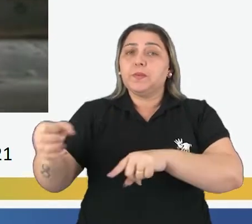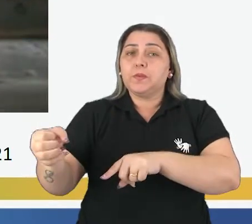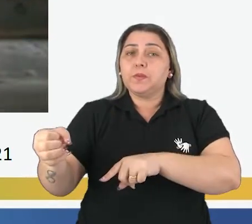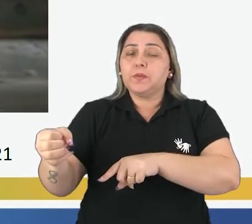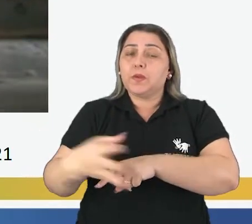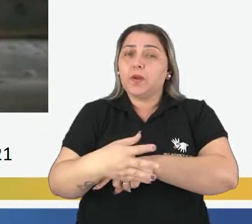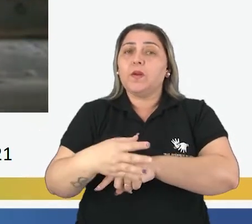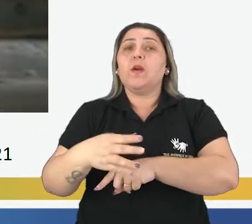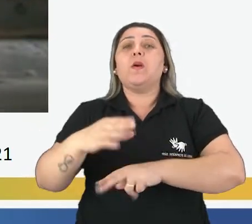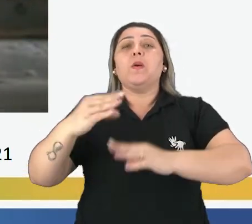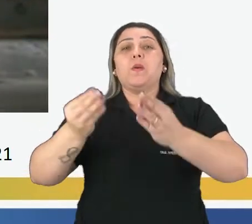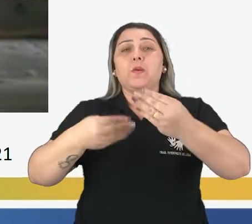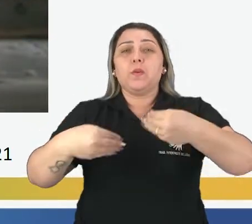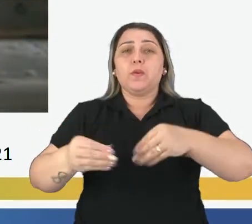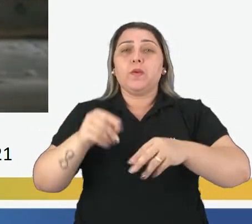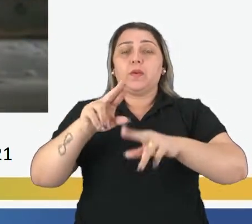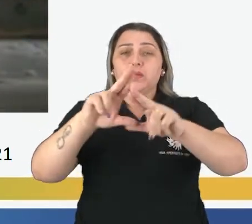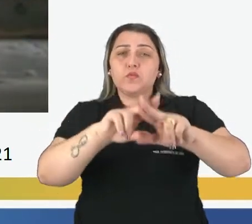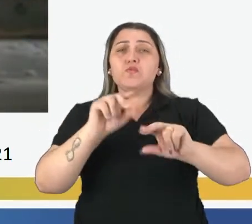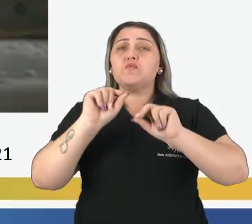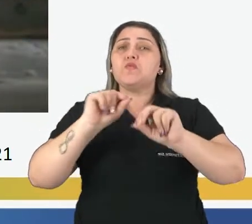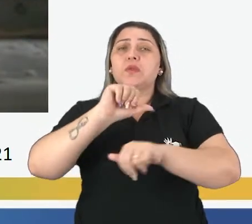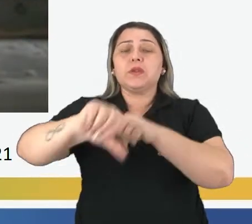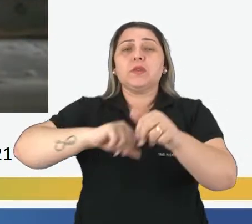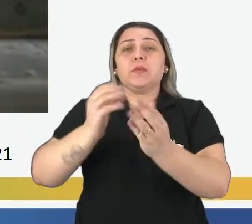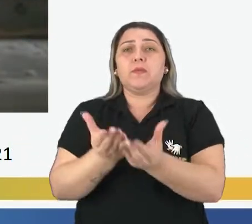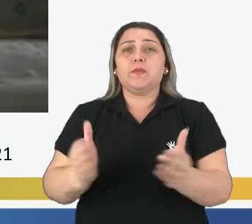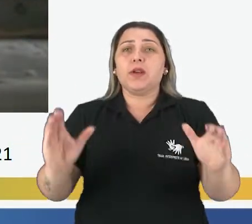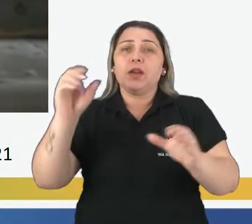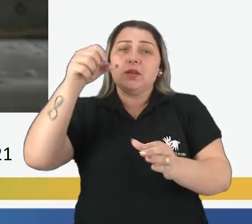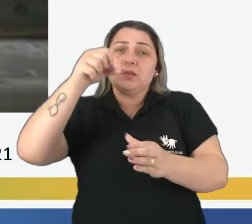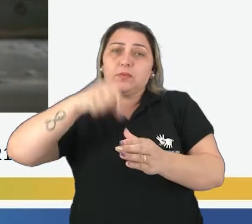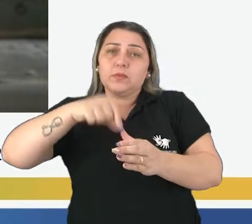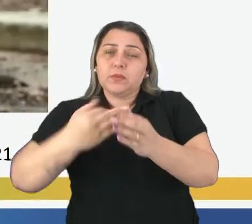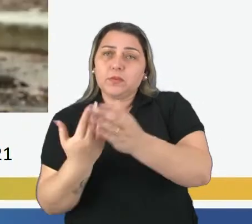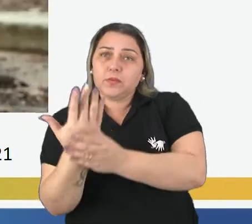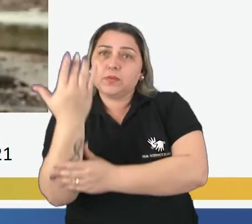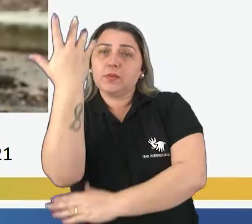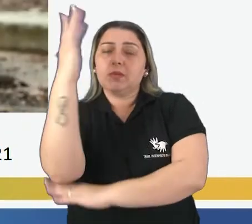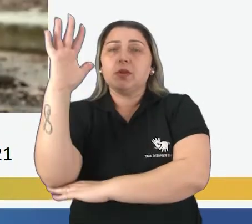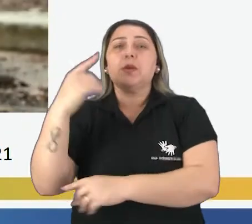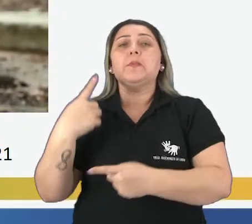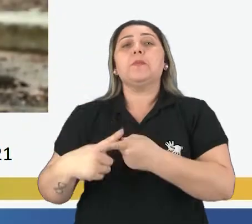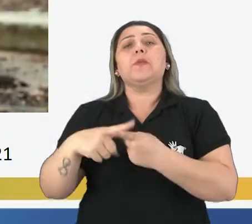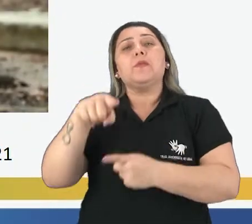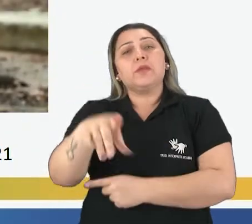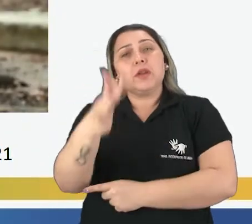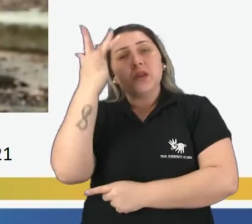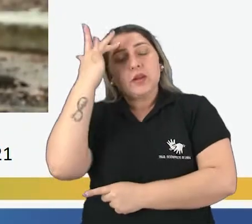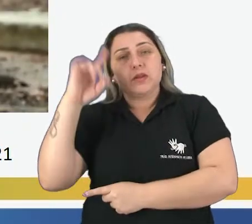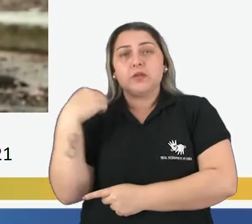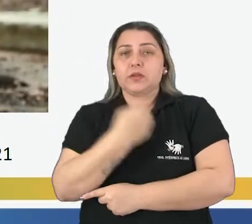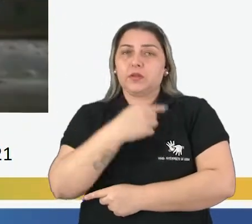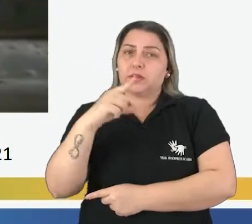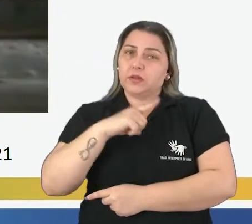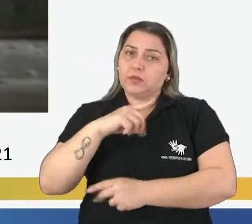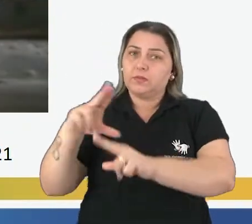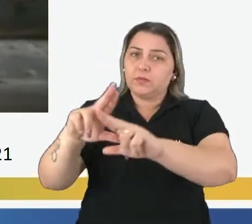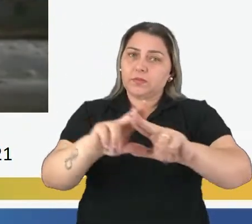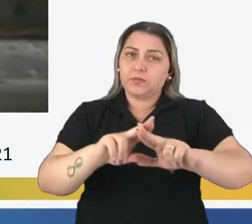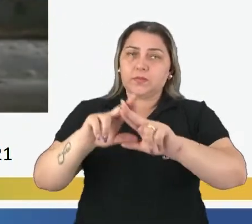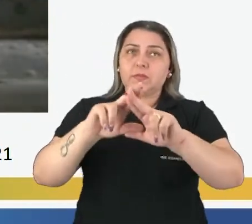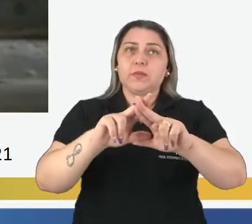o plástico que você falou que recicla, o que ele vira? Vasa para colocar planta. E por que você acha que a gente tem que reciclar?